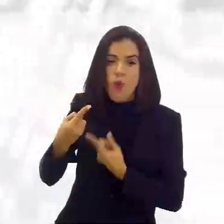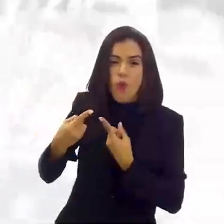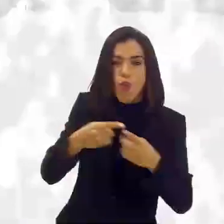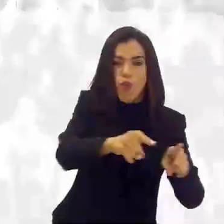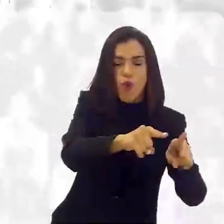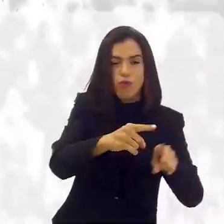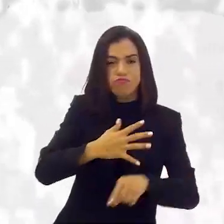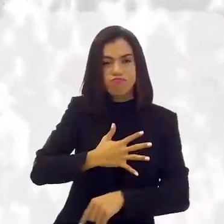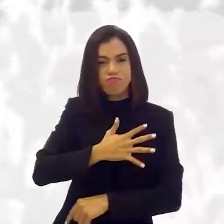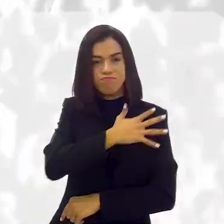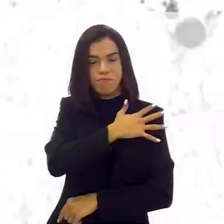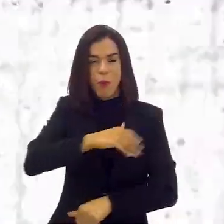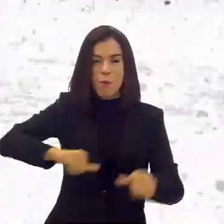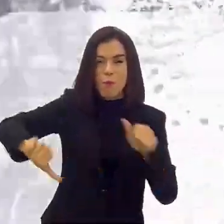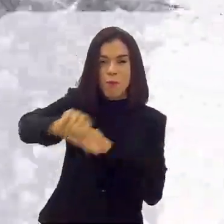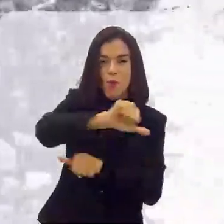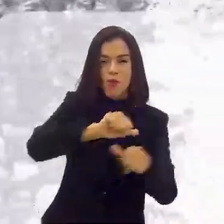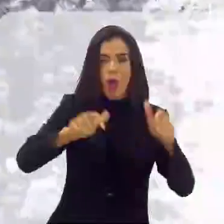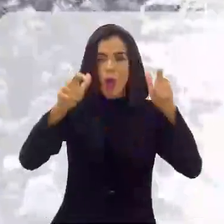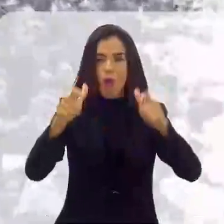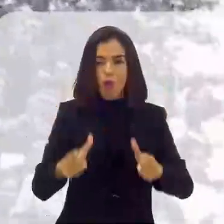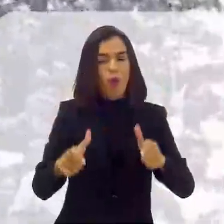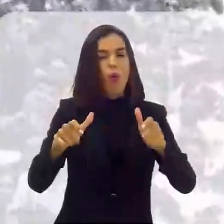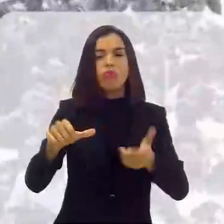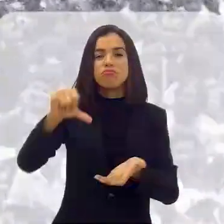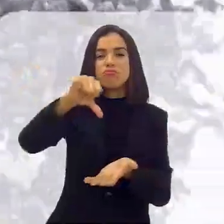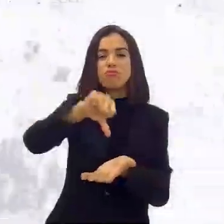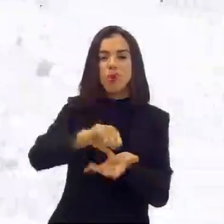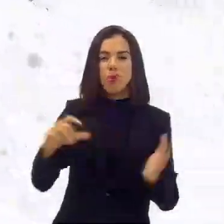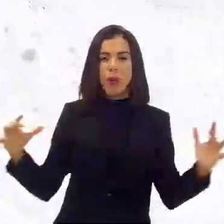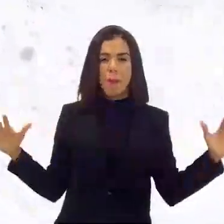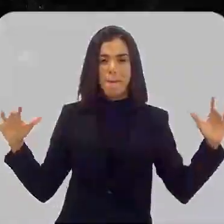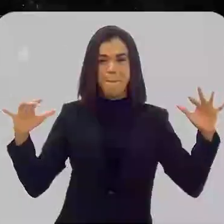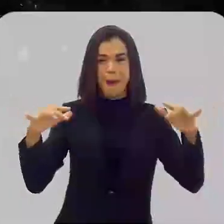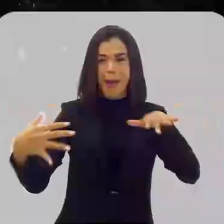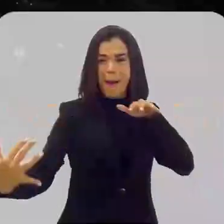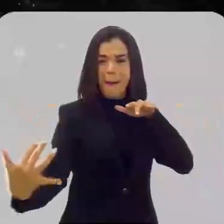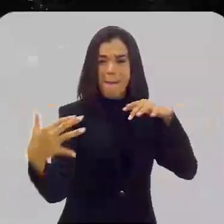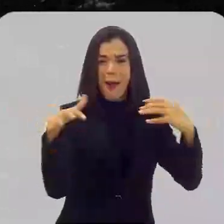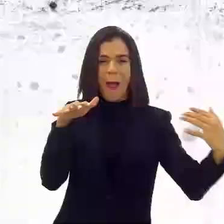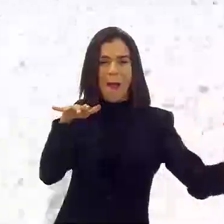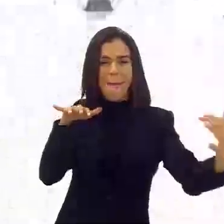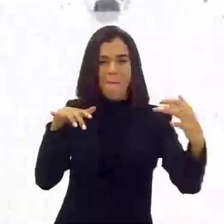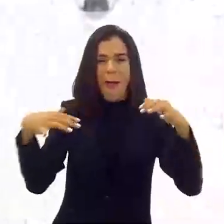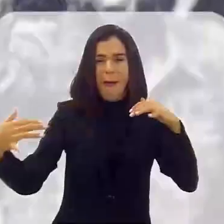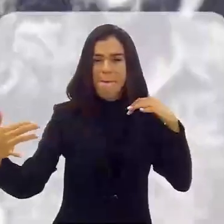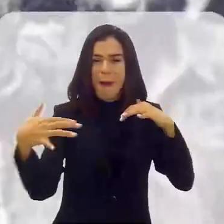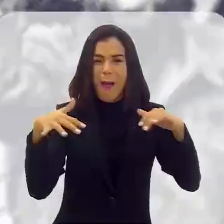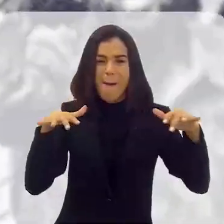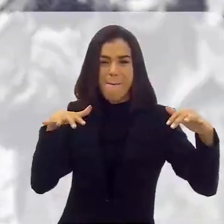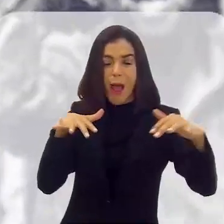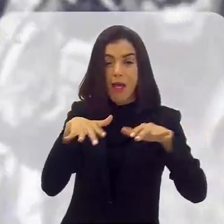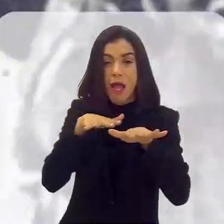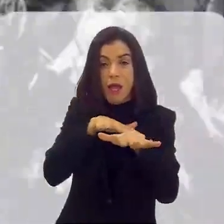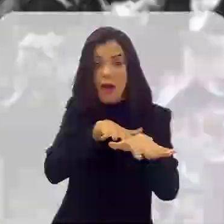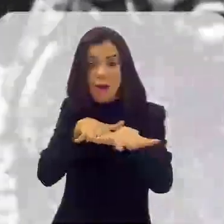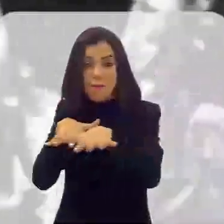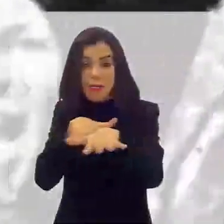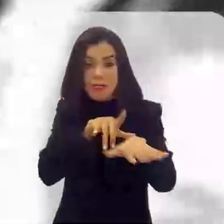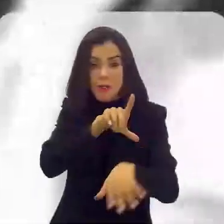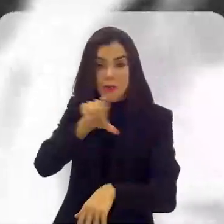contra a ditadura transformou esse espaço em ponto de concentração de diferentes setores da sociedade.